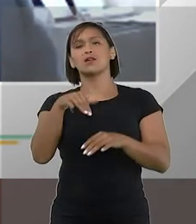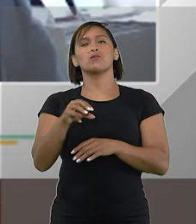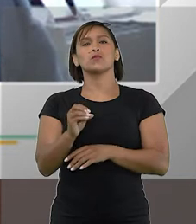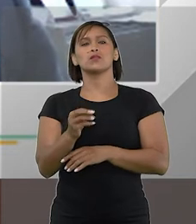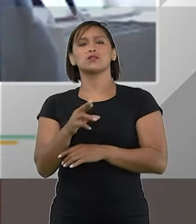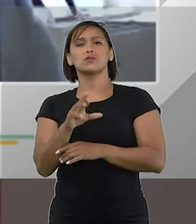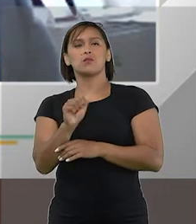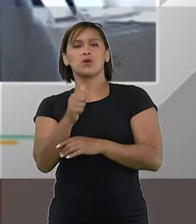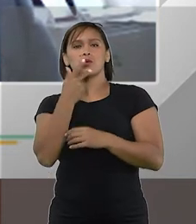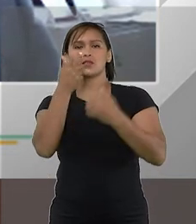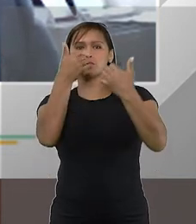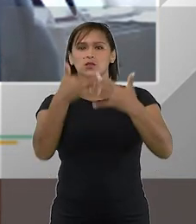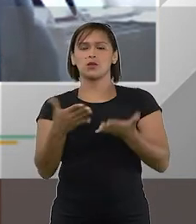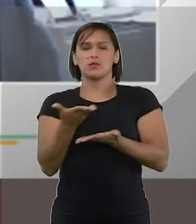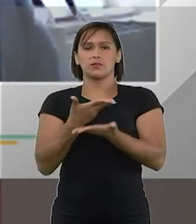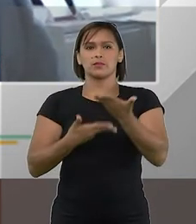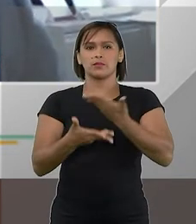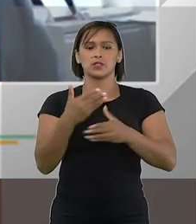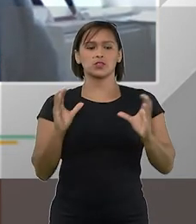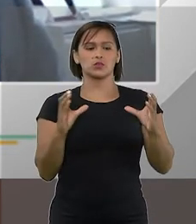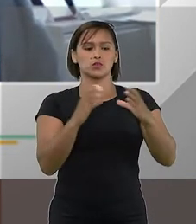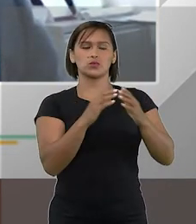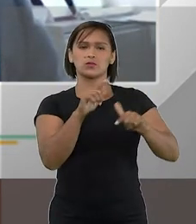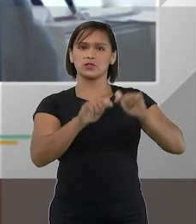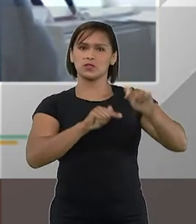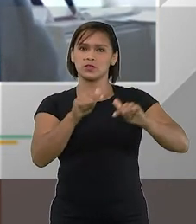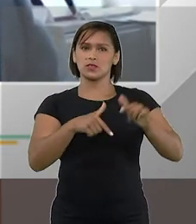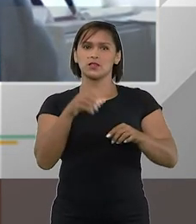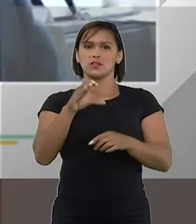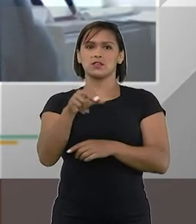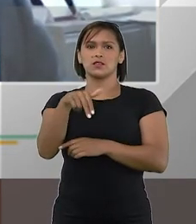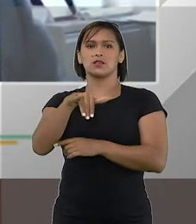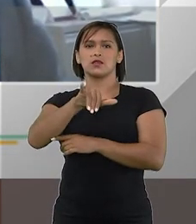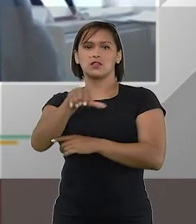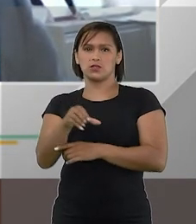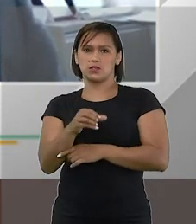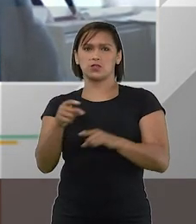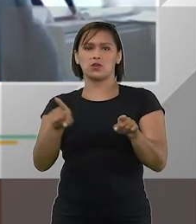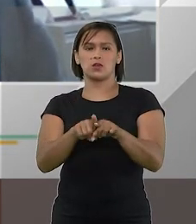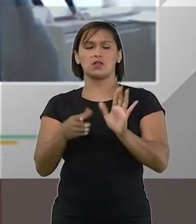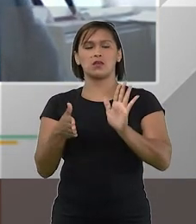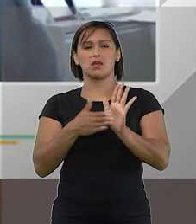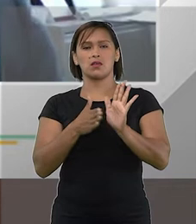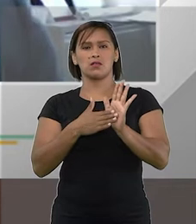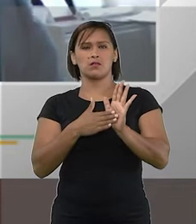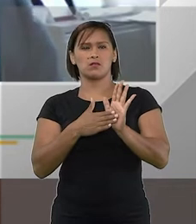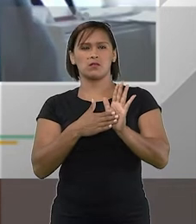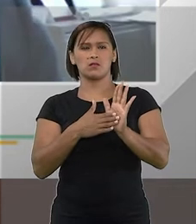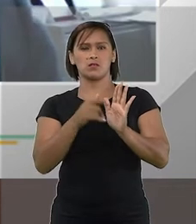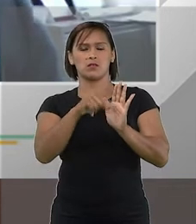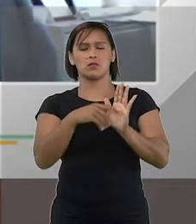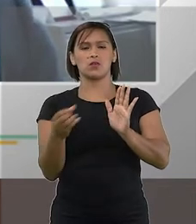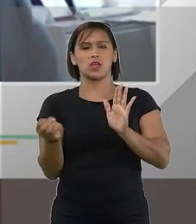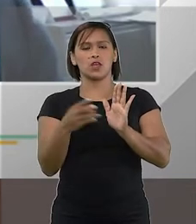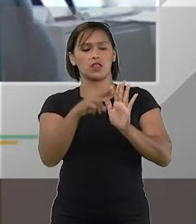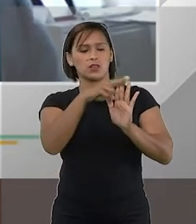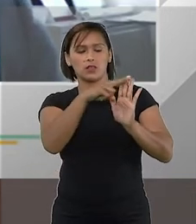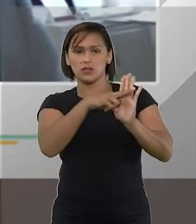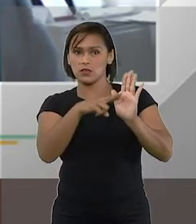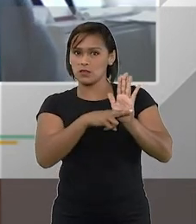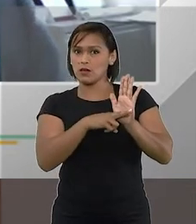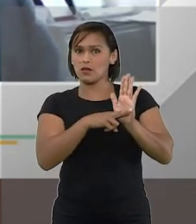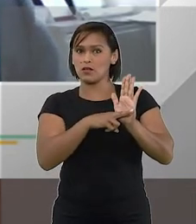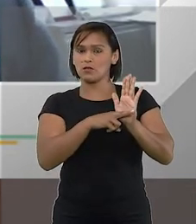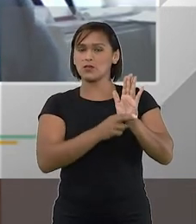Ribeiro já falou nós participamos de um grupo de trabalho que propõe normas